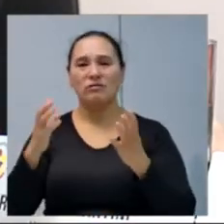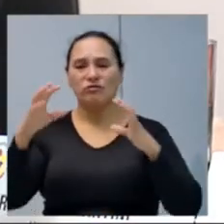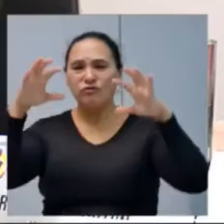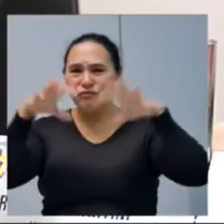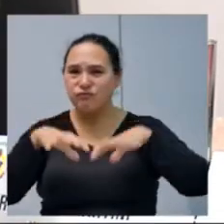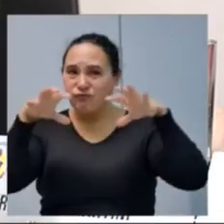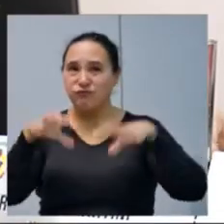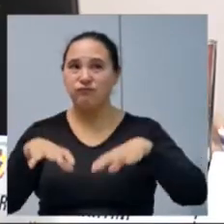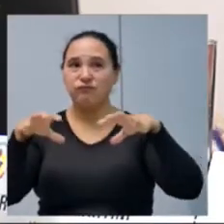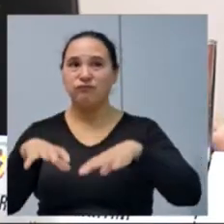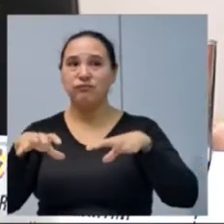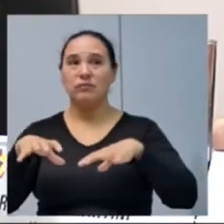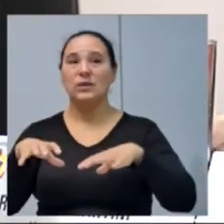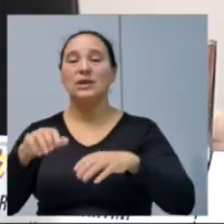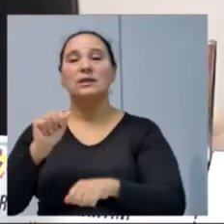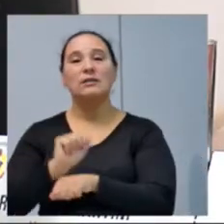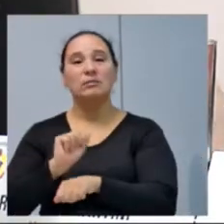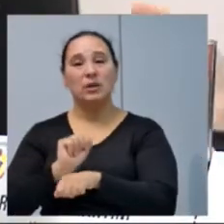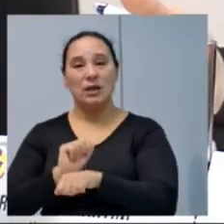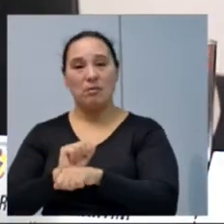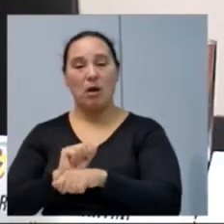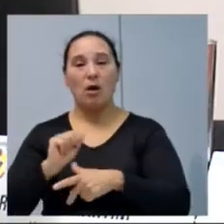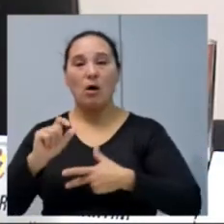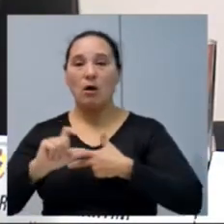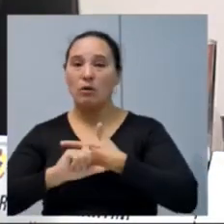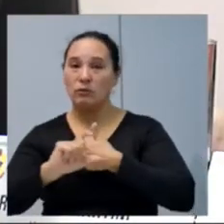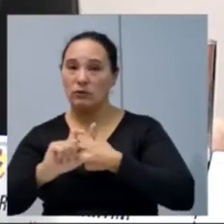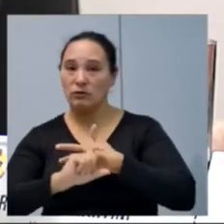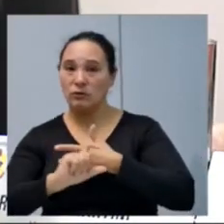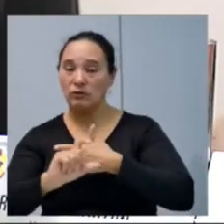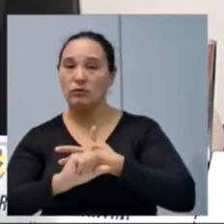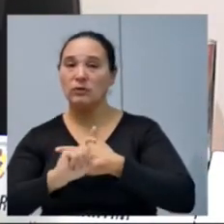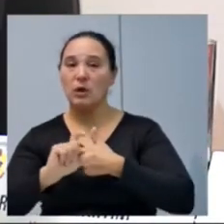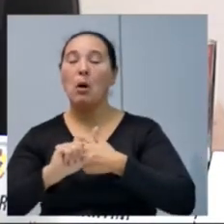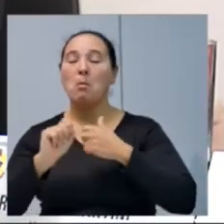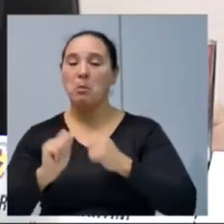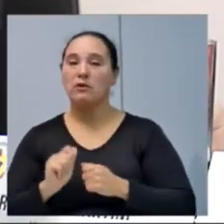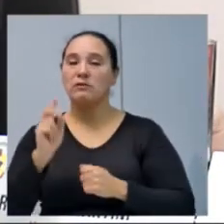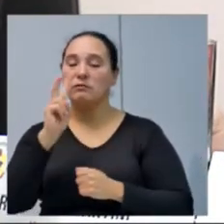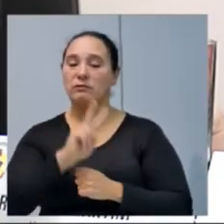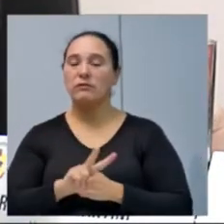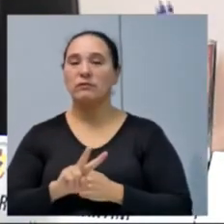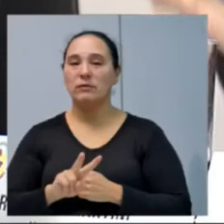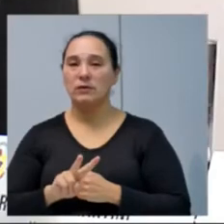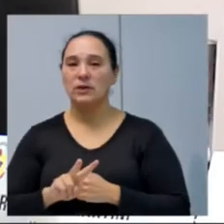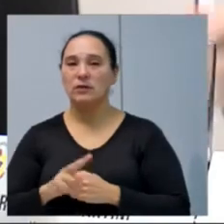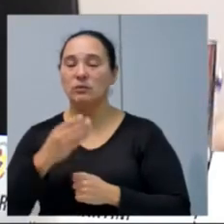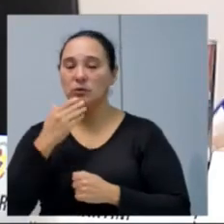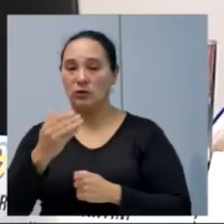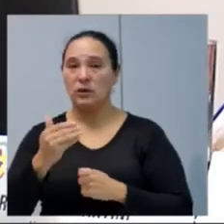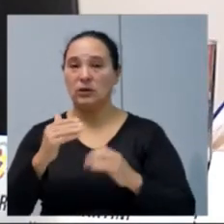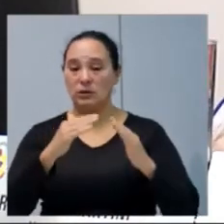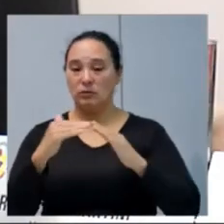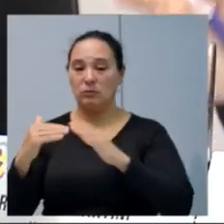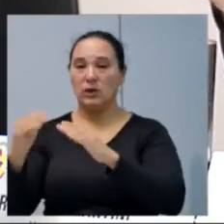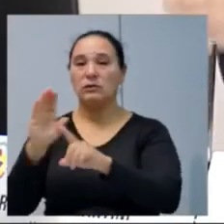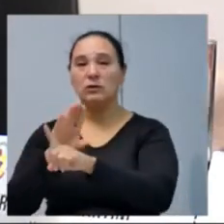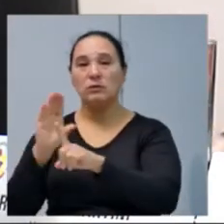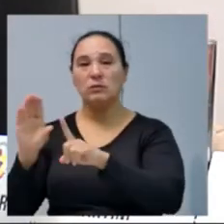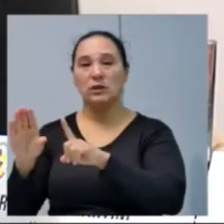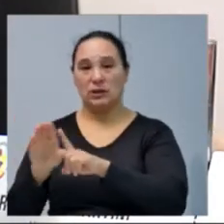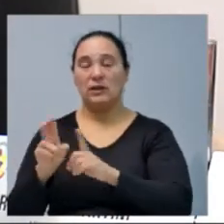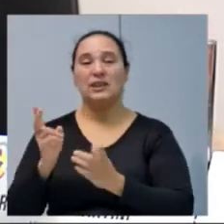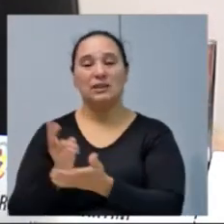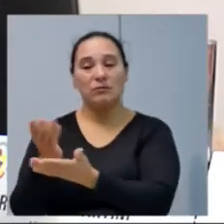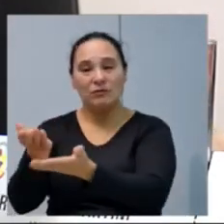chuvas. Esperamos aí que o Executivo realmente possa atender a solicitação dos moradores, da comunidade, e sejam